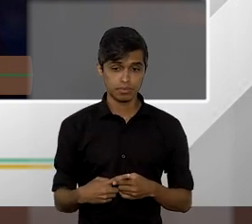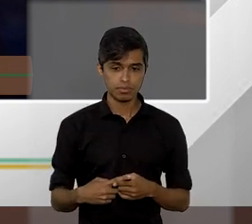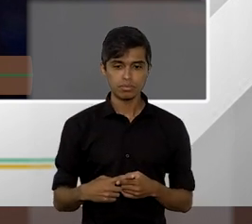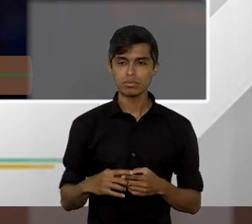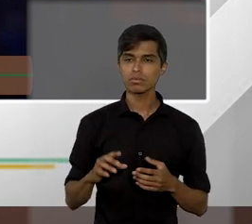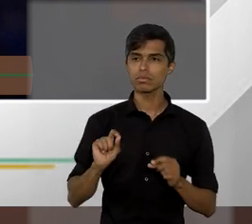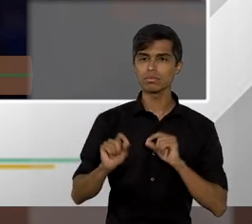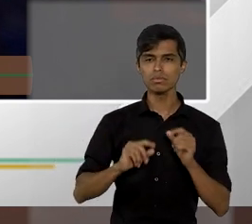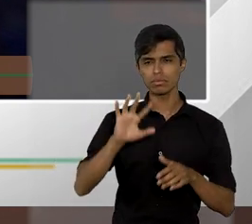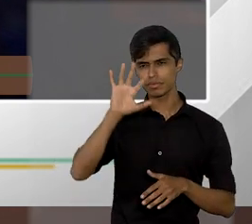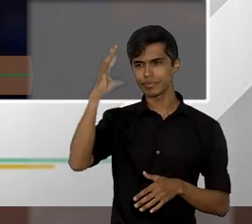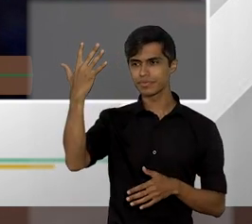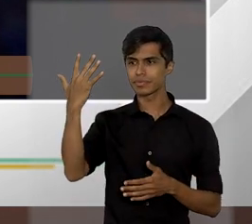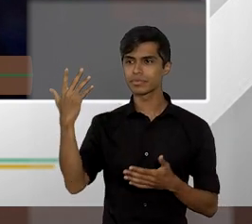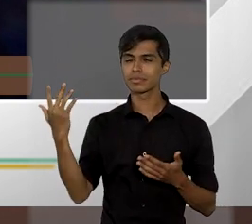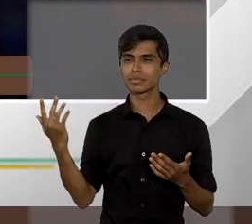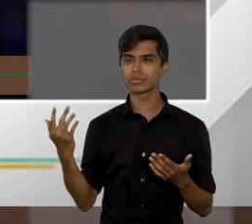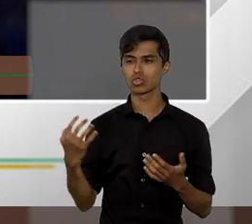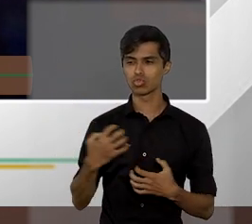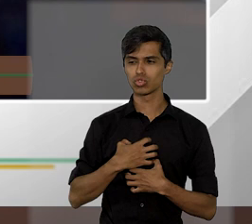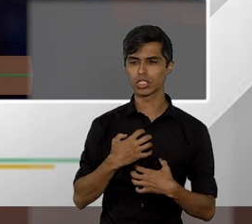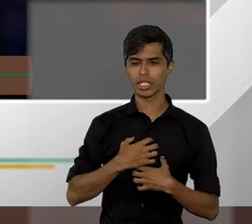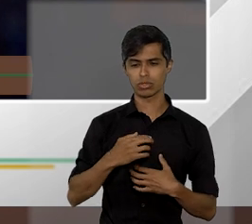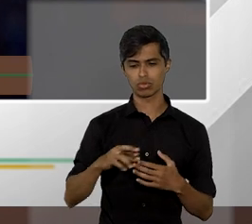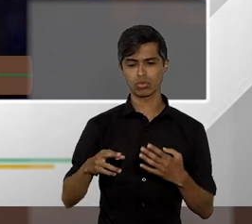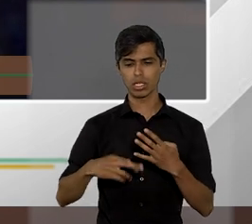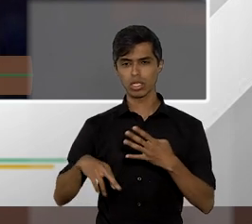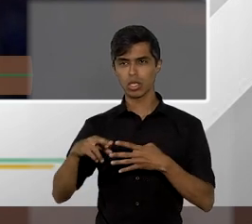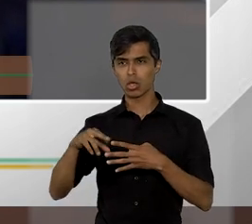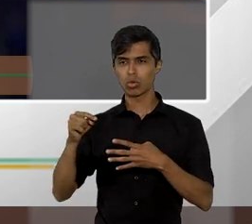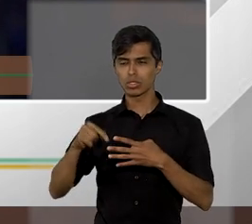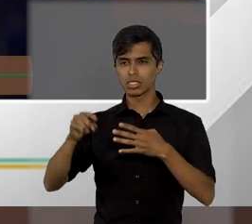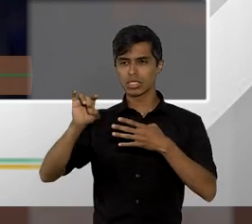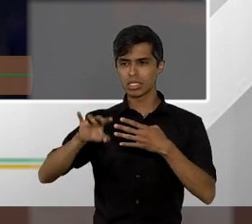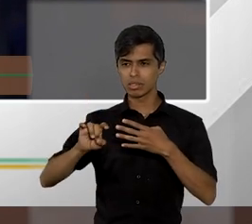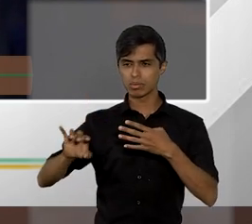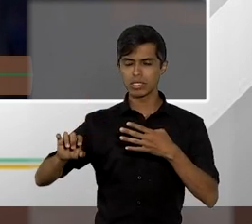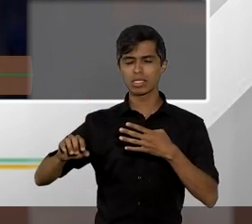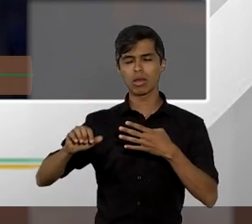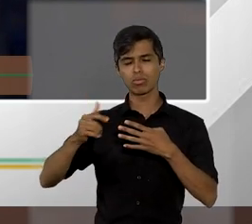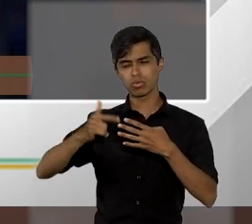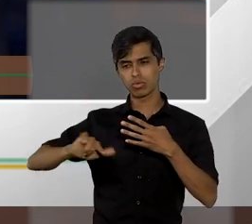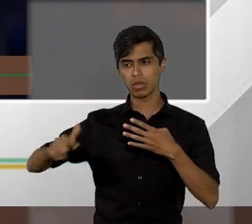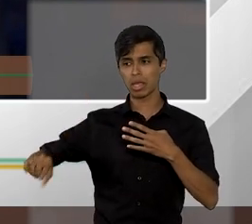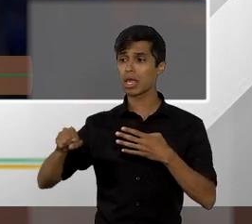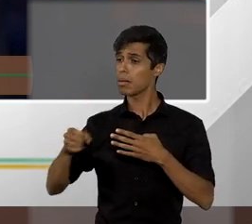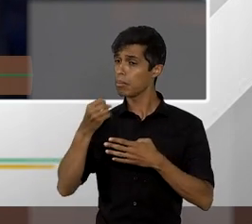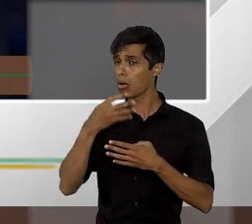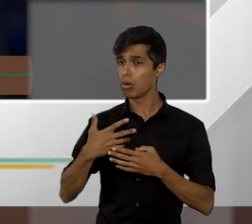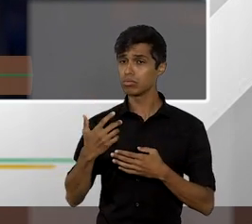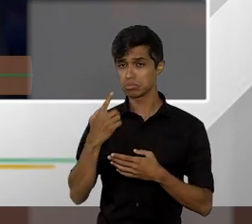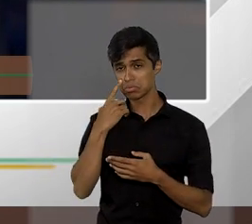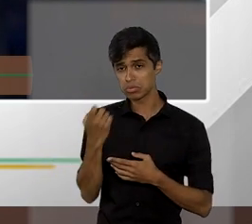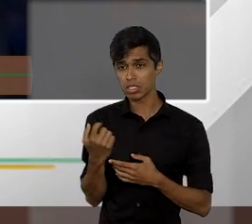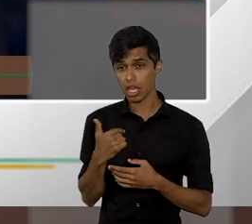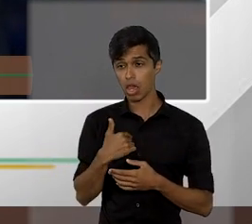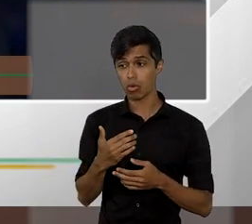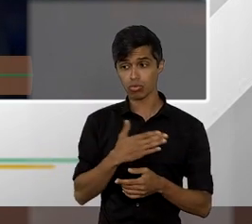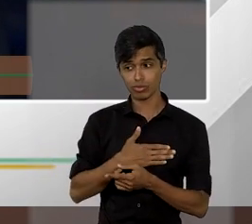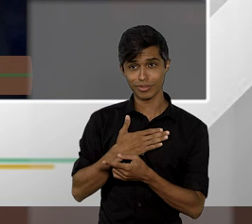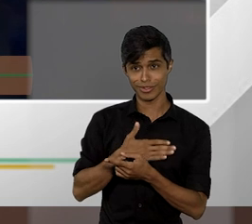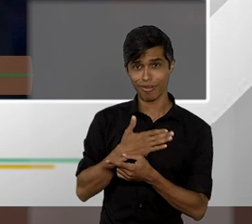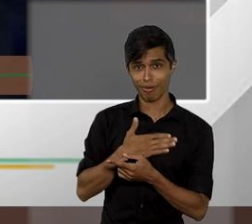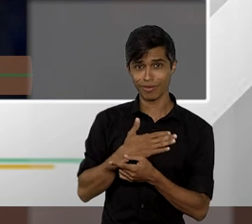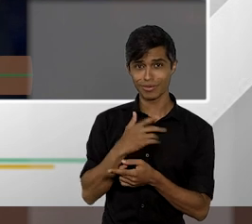fenômeno o método do julgamento repetitivo já se mostrou muito eficaz muito interessante eu sou fã do